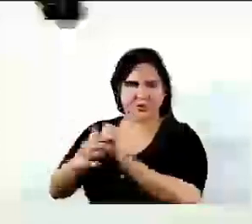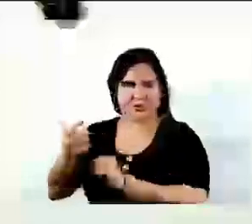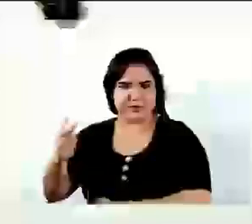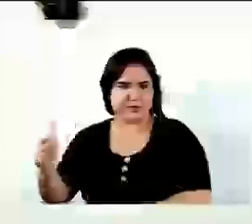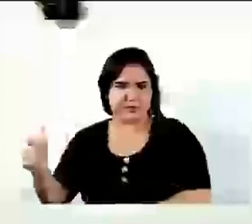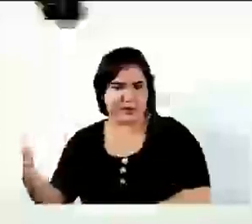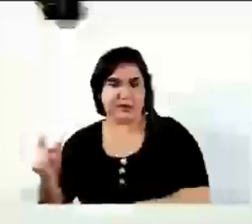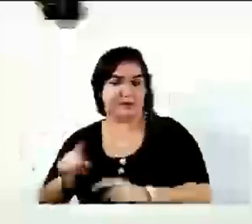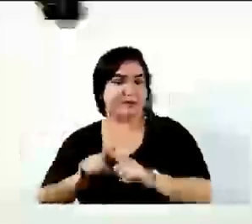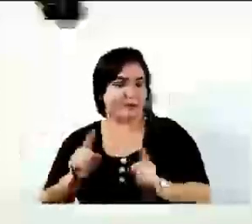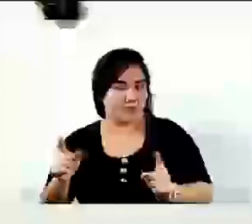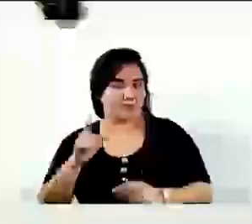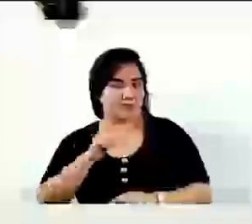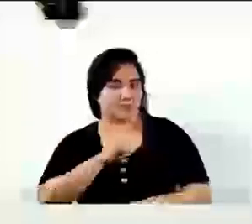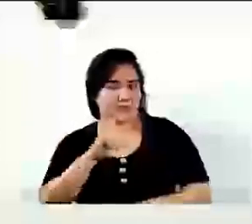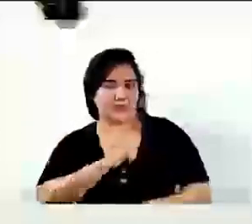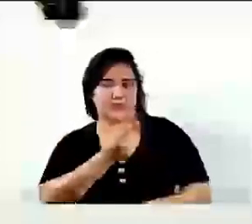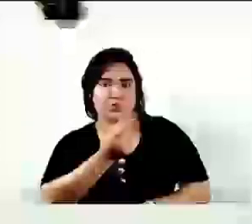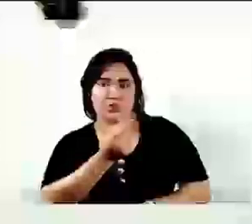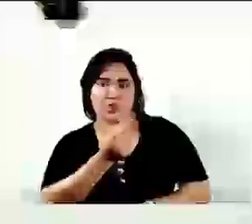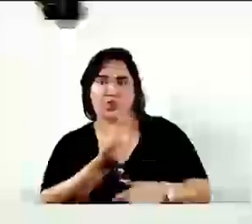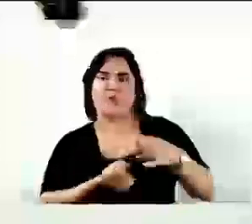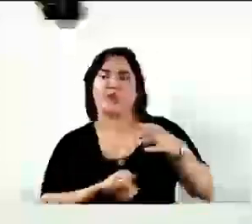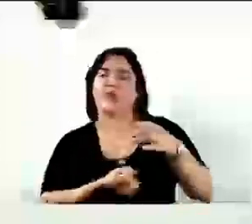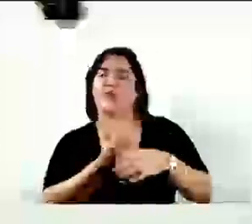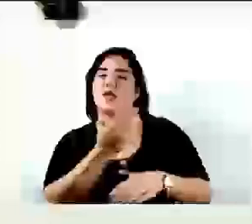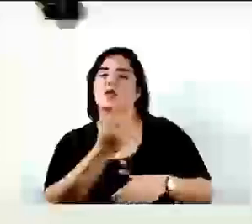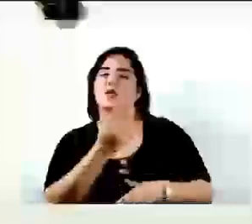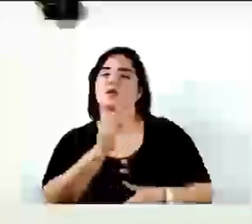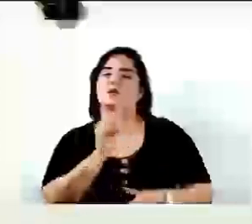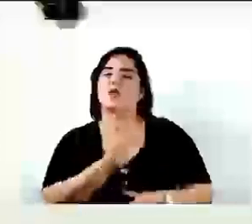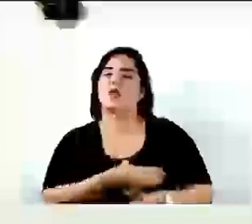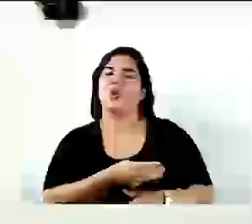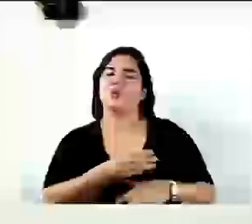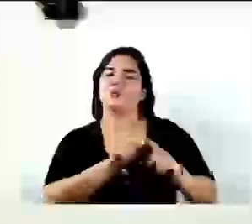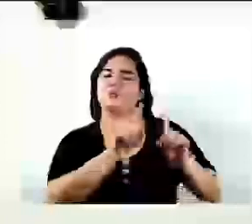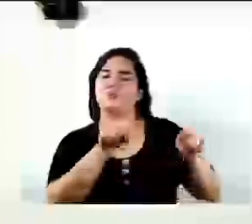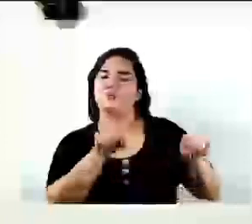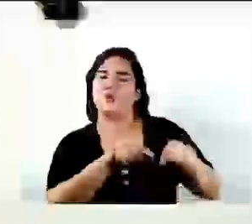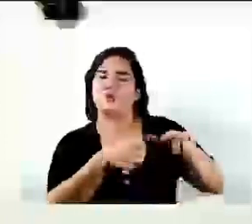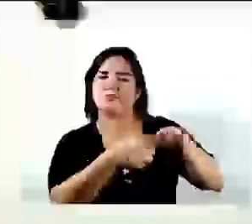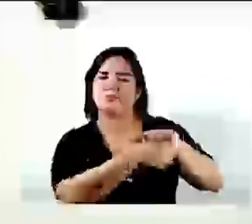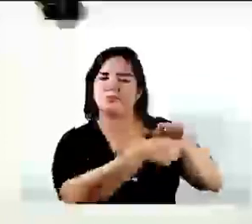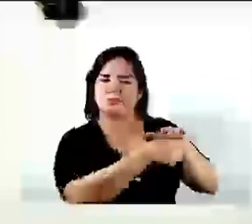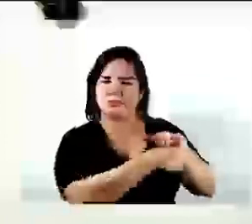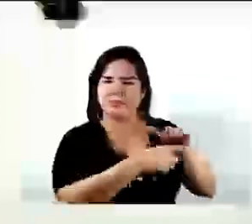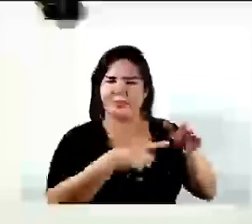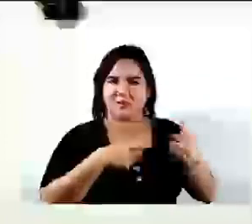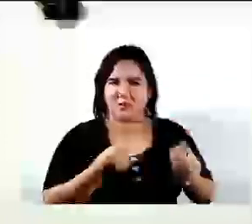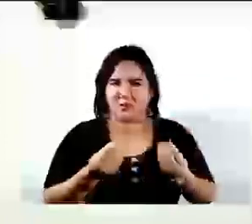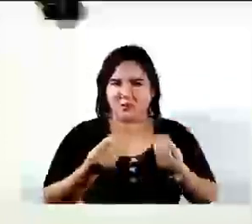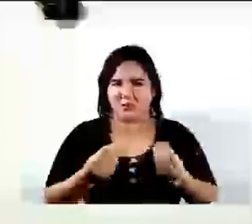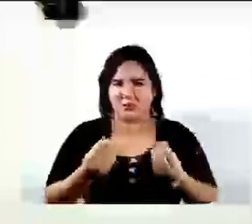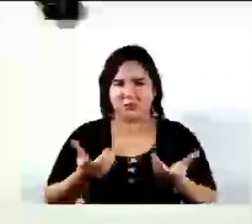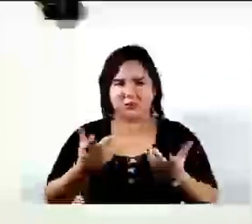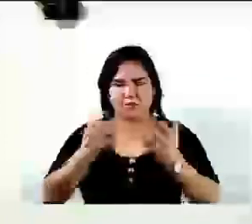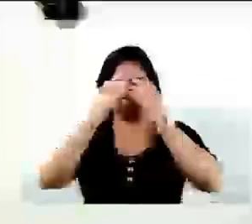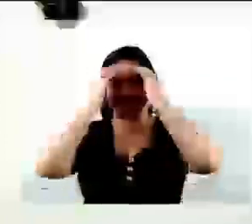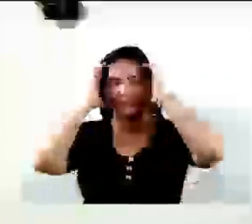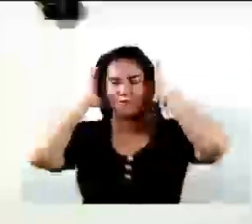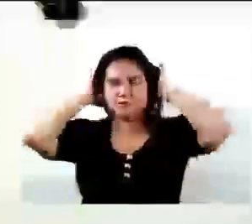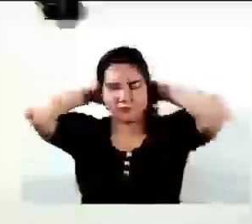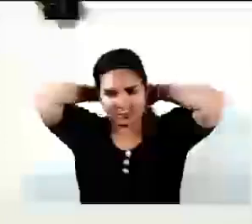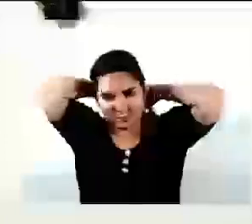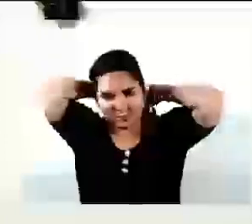dinheiro para criar dois milhões e meio de cargos, isso aí que foi, que me ofendeu